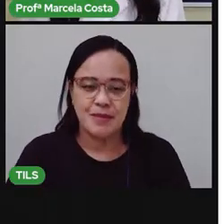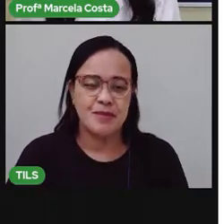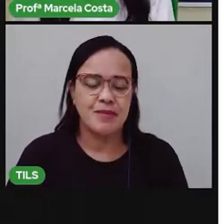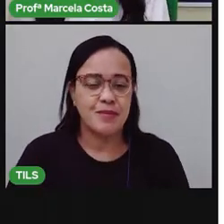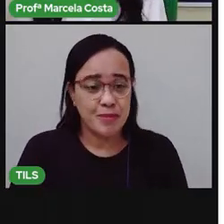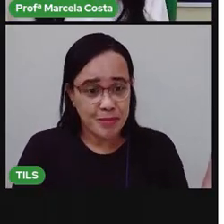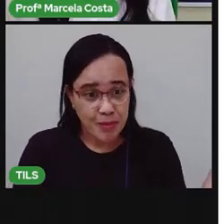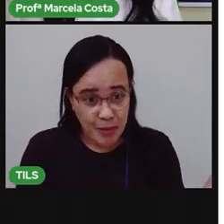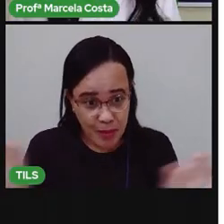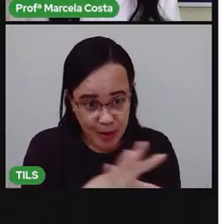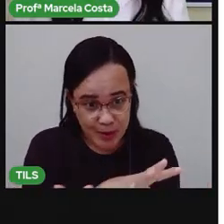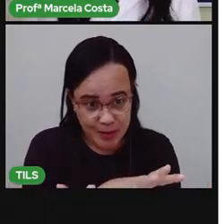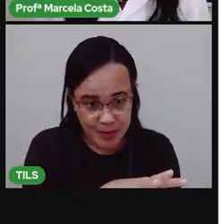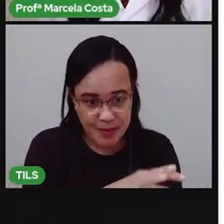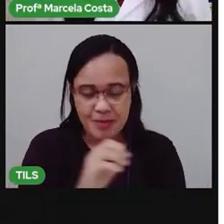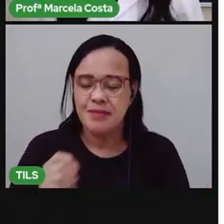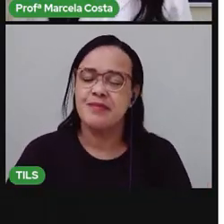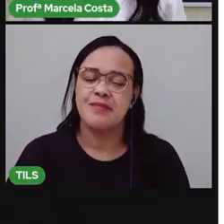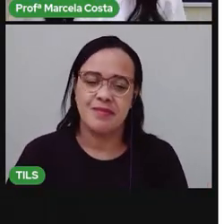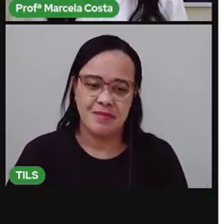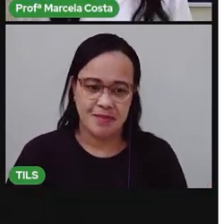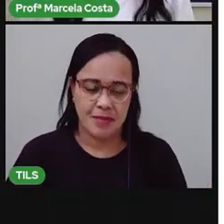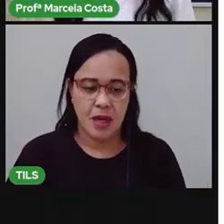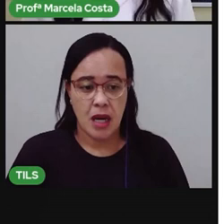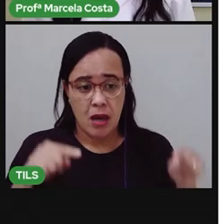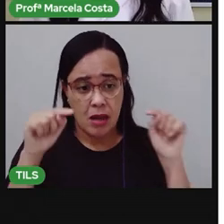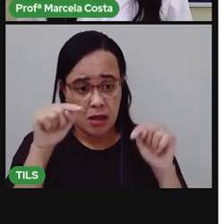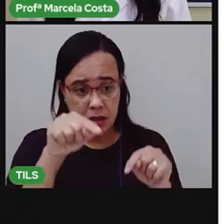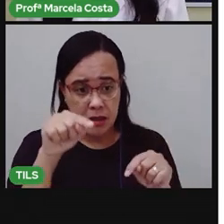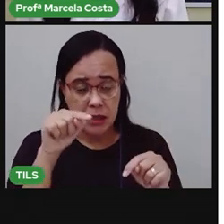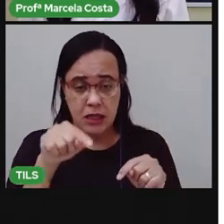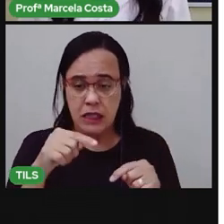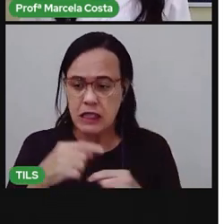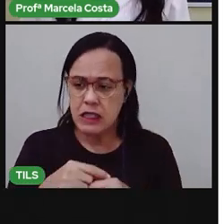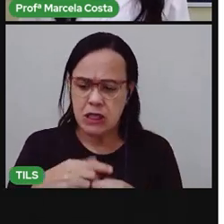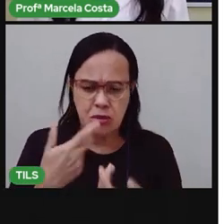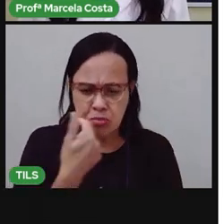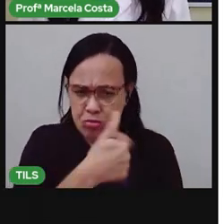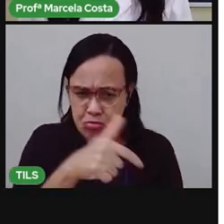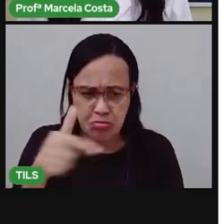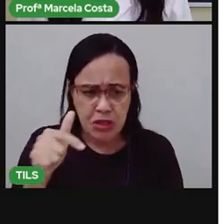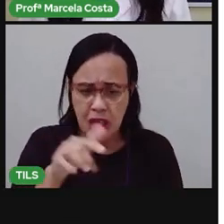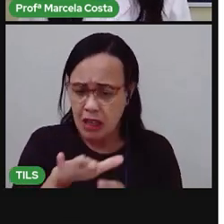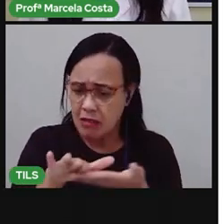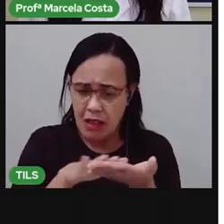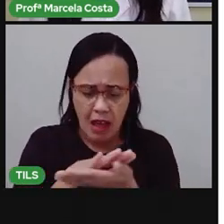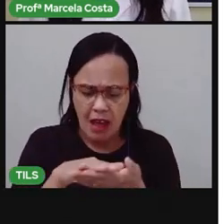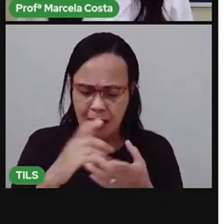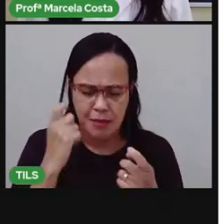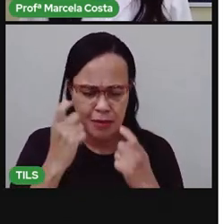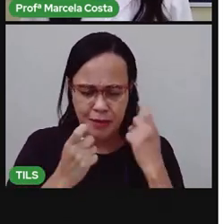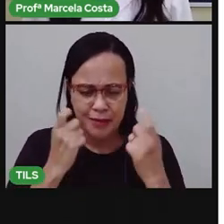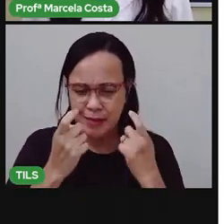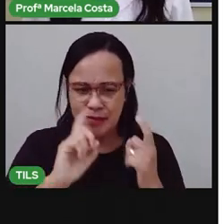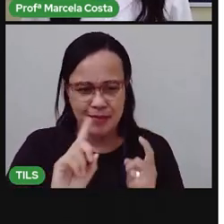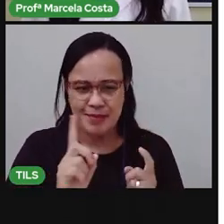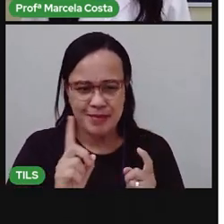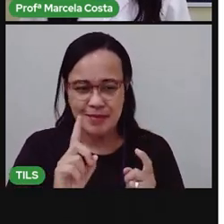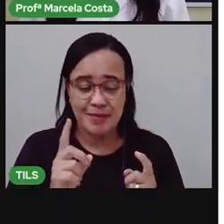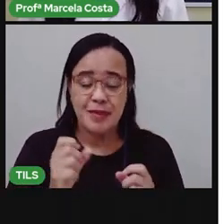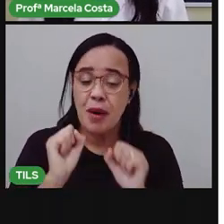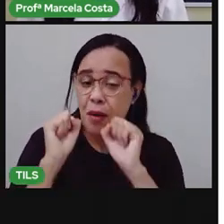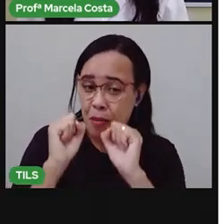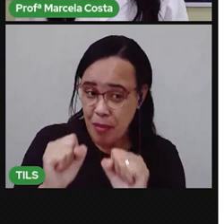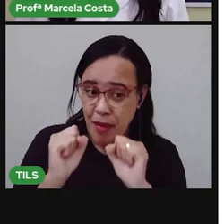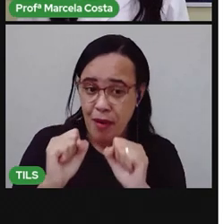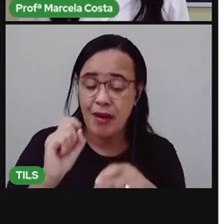Pronto. Se você não tiver nenhum produto aí na sua casa, não se preocupe. Você pode assistir